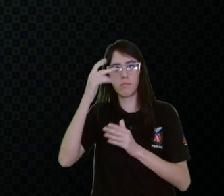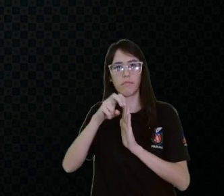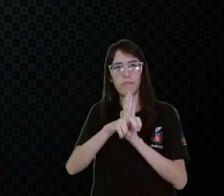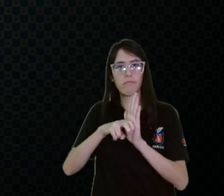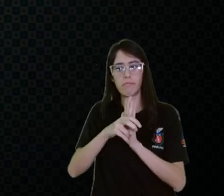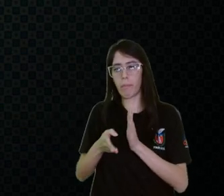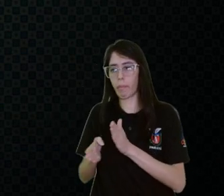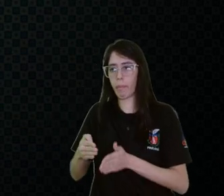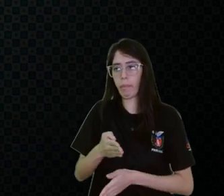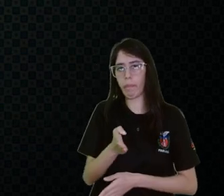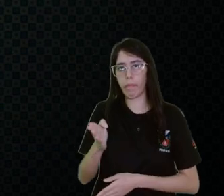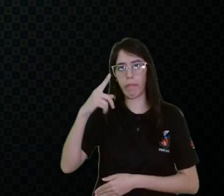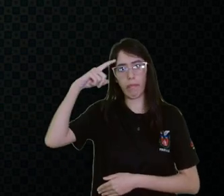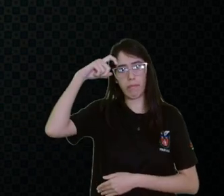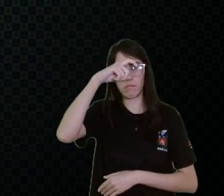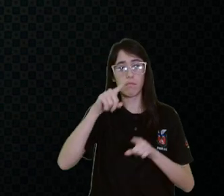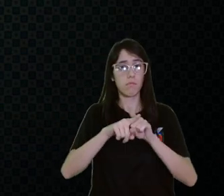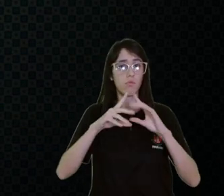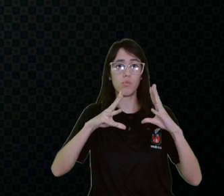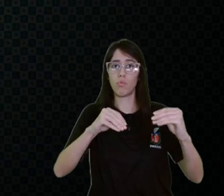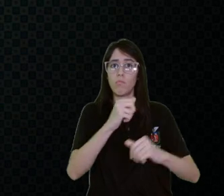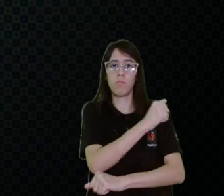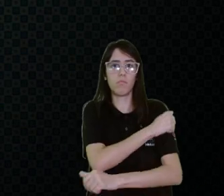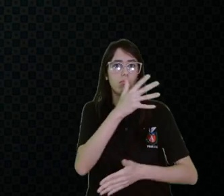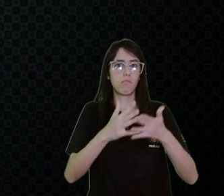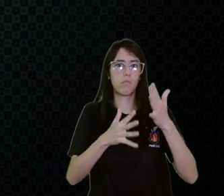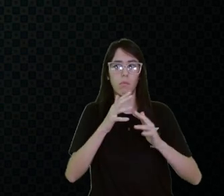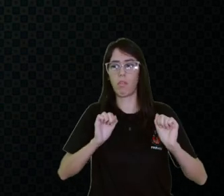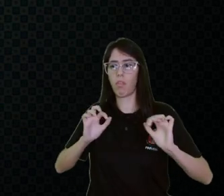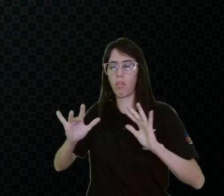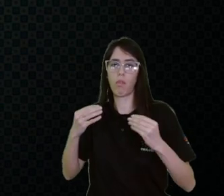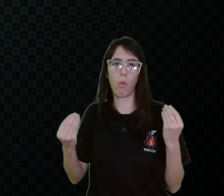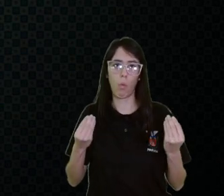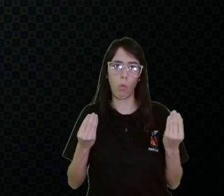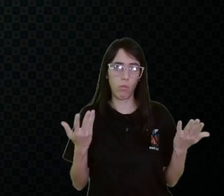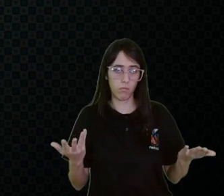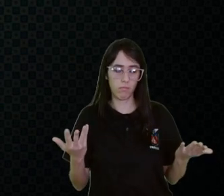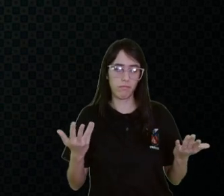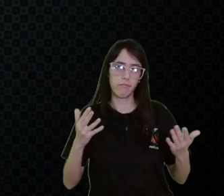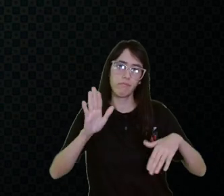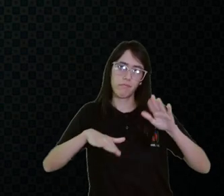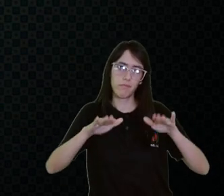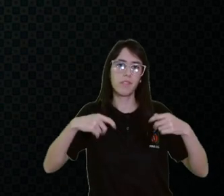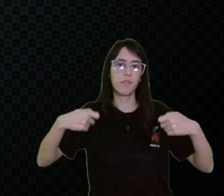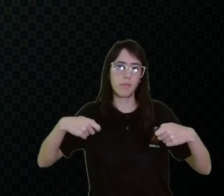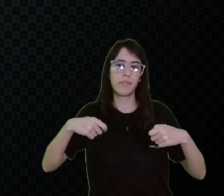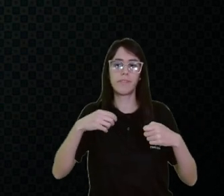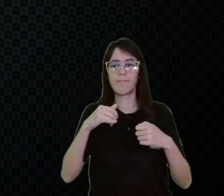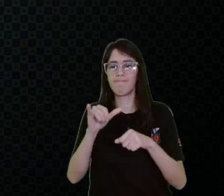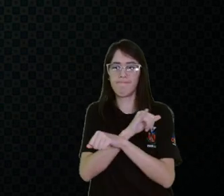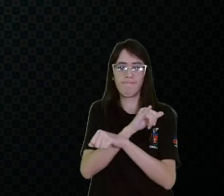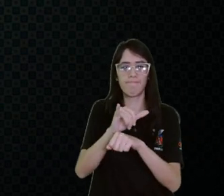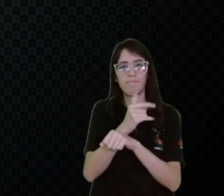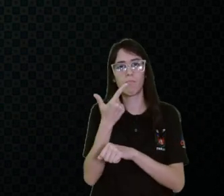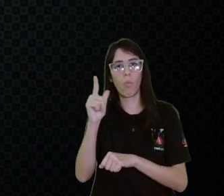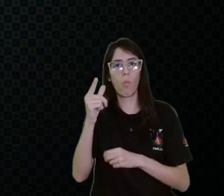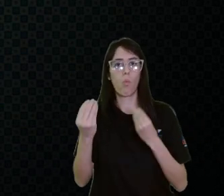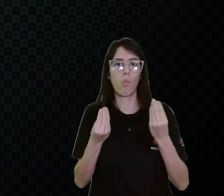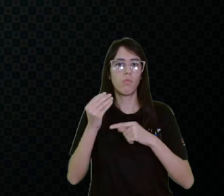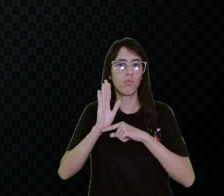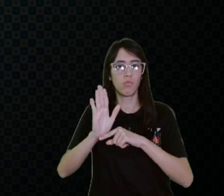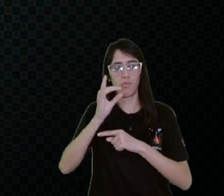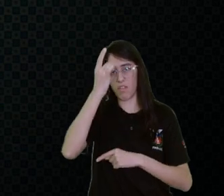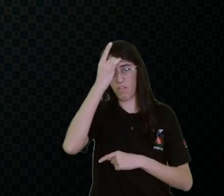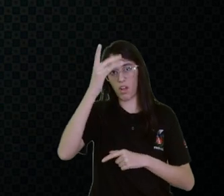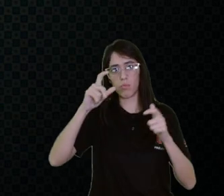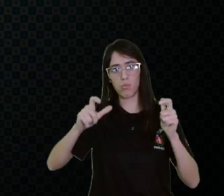dificuldade em mobilidade, mas todos os alunos que estão saindo de sala de aula. Ou, às vezes, eu preciso adicionar algo para facilitar esse